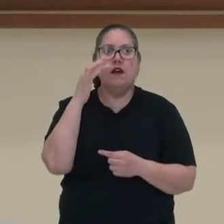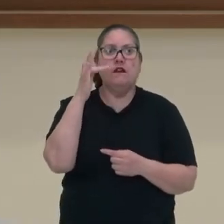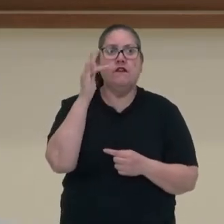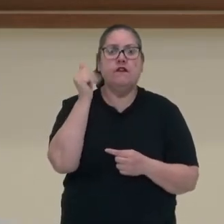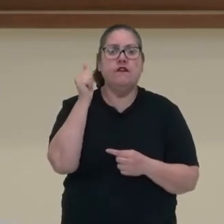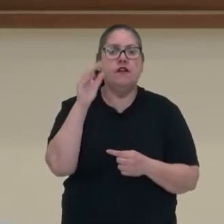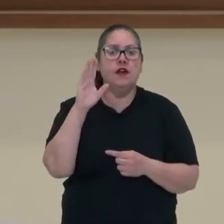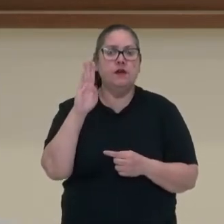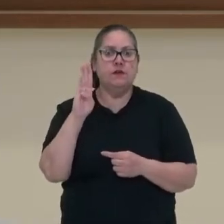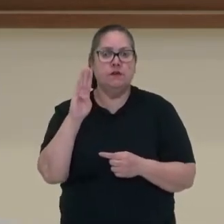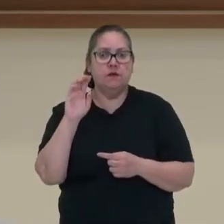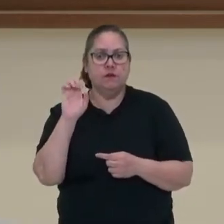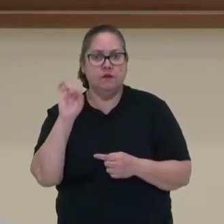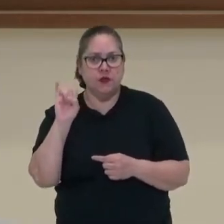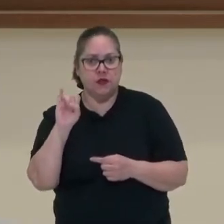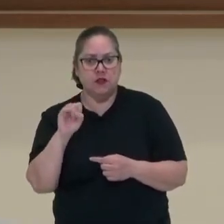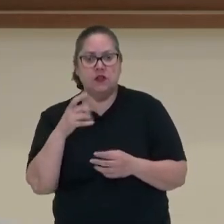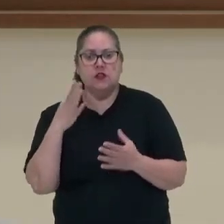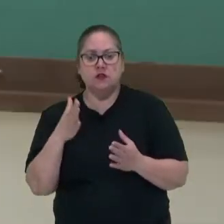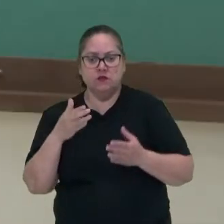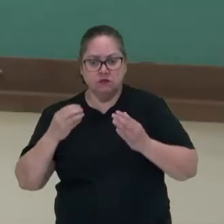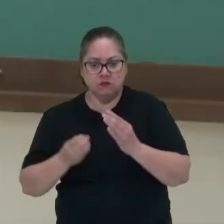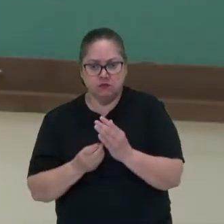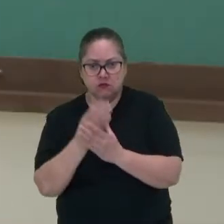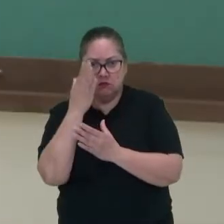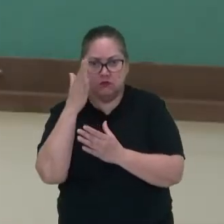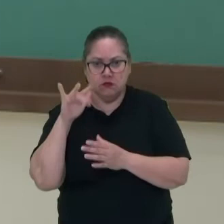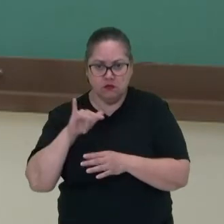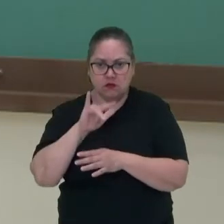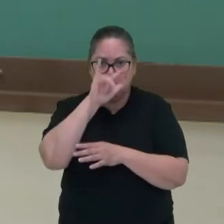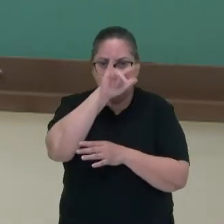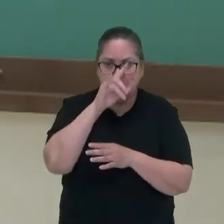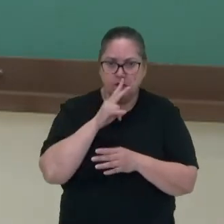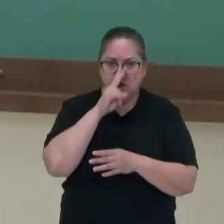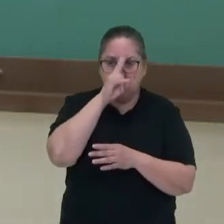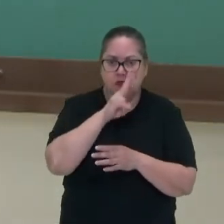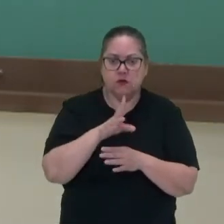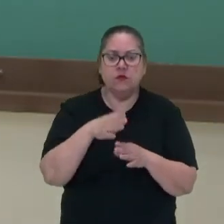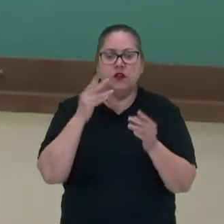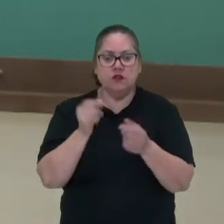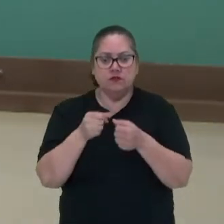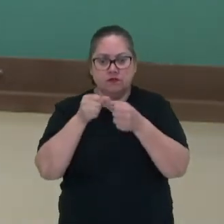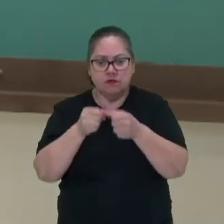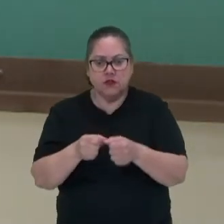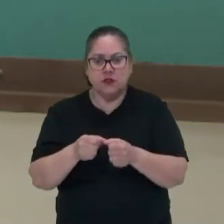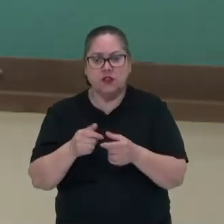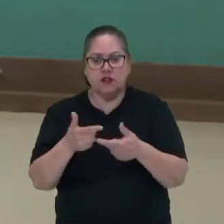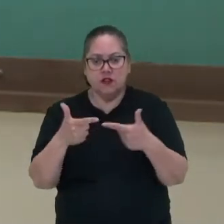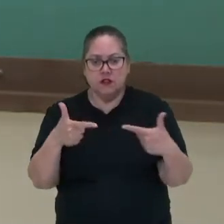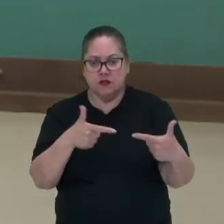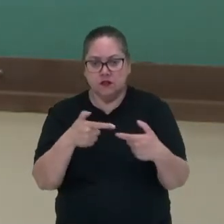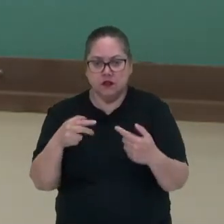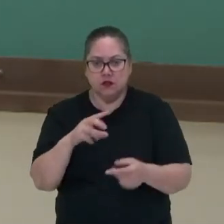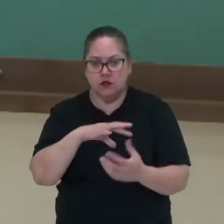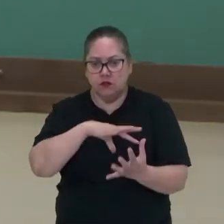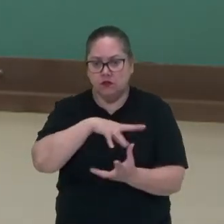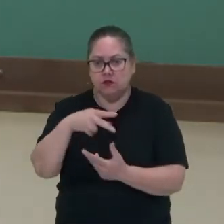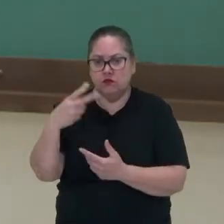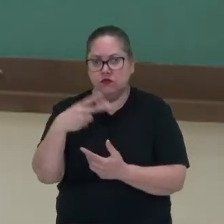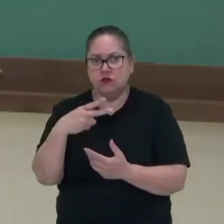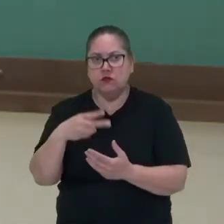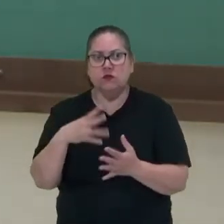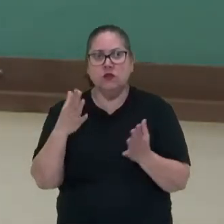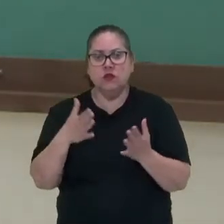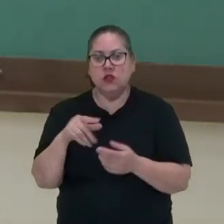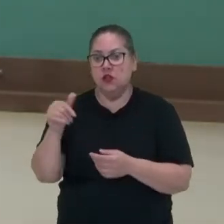Brasileira, a FEB, que foi criada excepcionalmente para participar da Segunda Guerra Mundial. Eles vão fazer uma